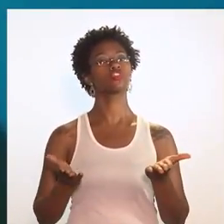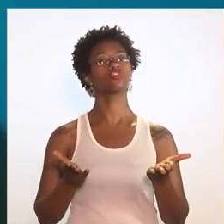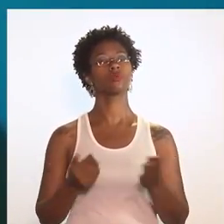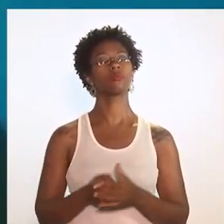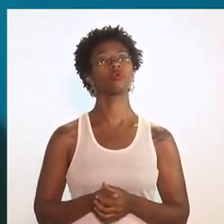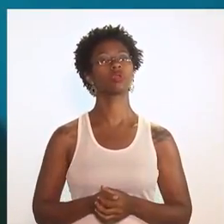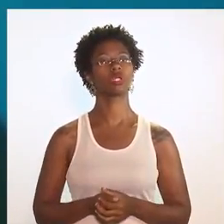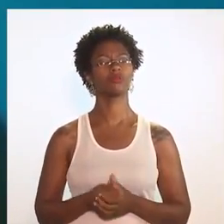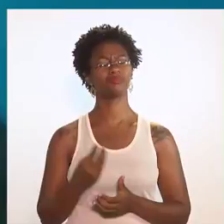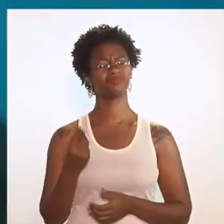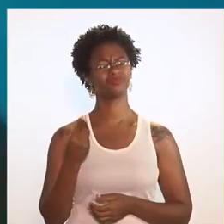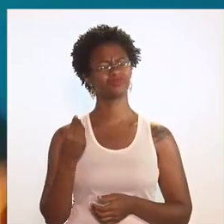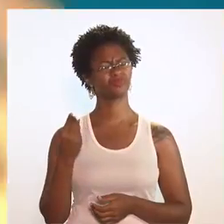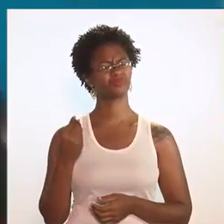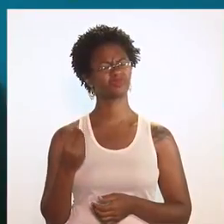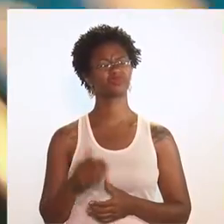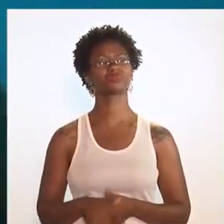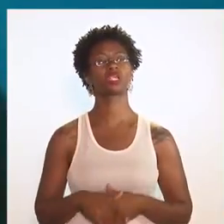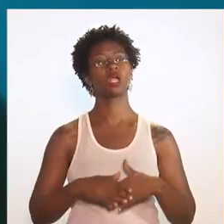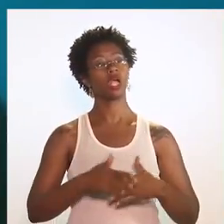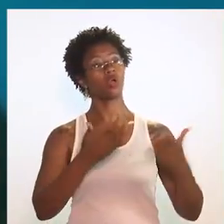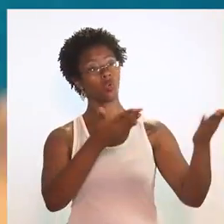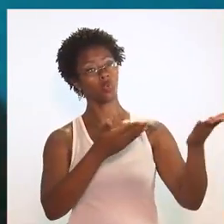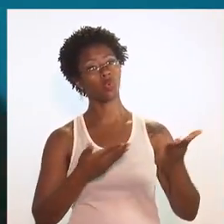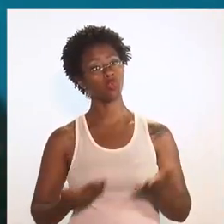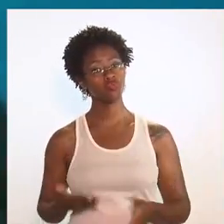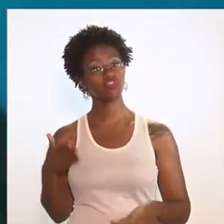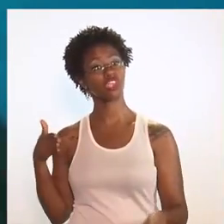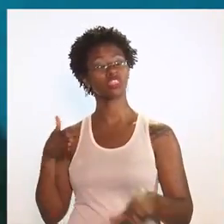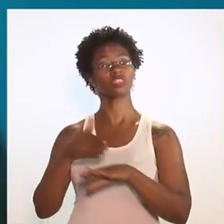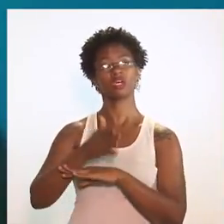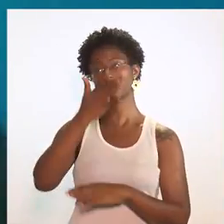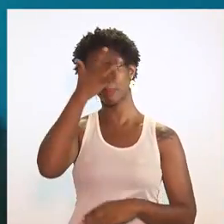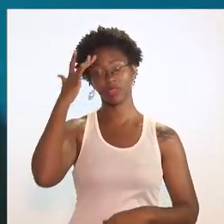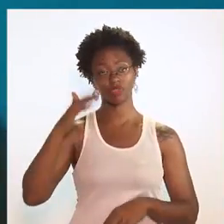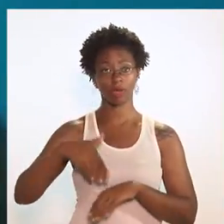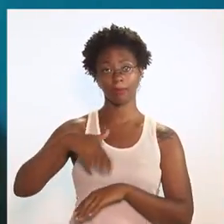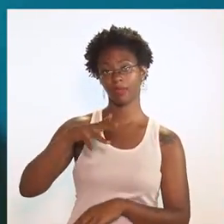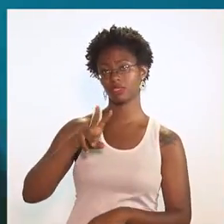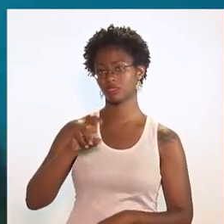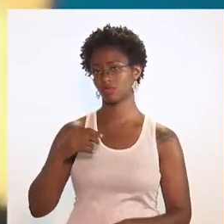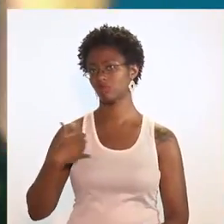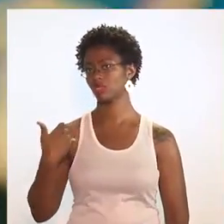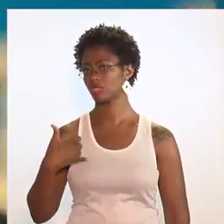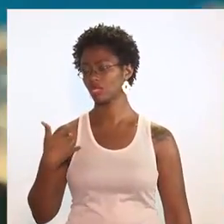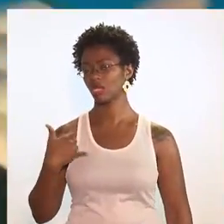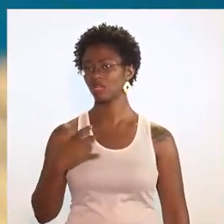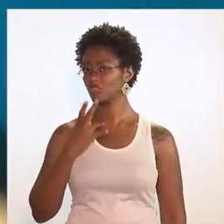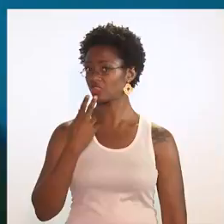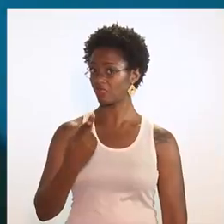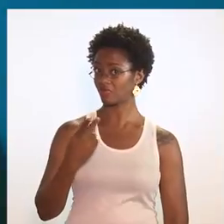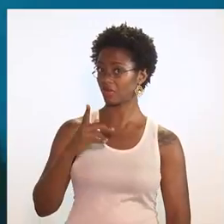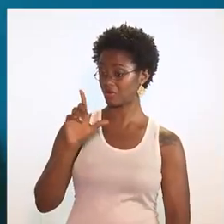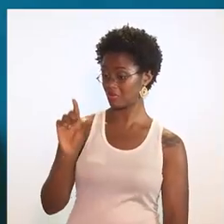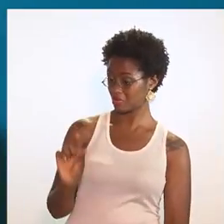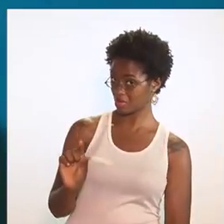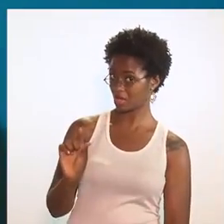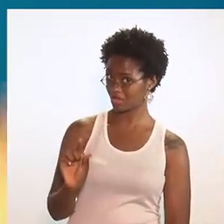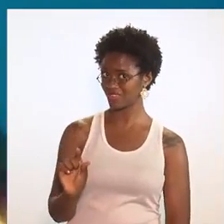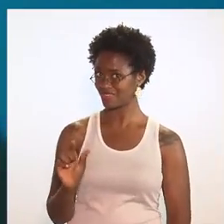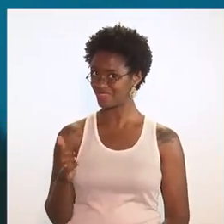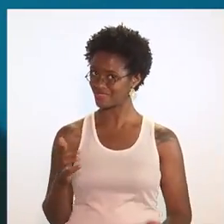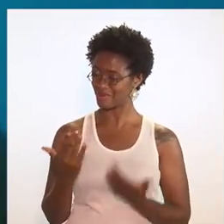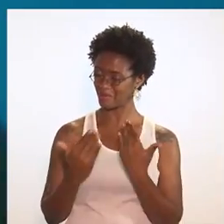convocação e a entrada de pessoas acima de 50 anos, a gente está até falando de uma regra um pouquinho mais baixa